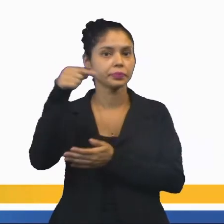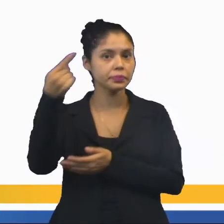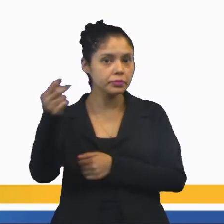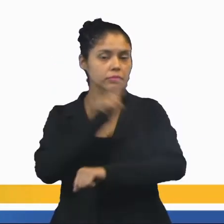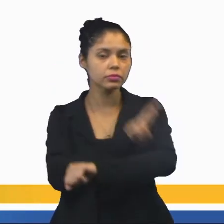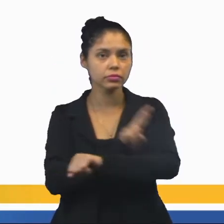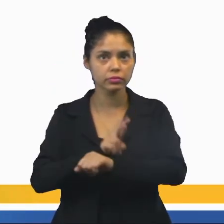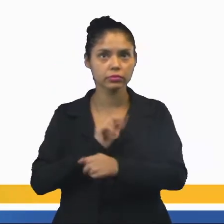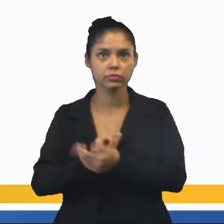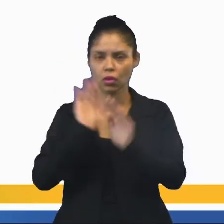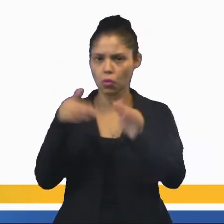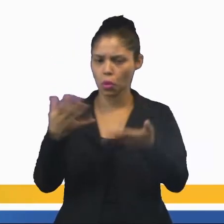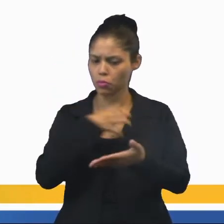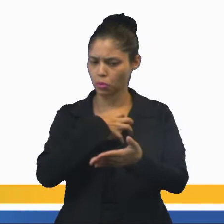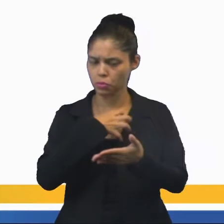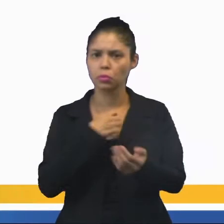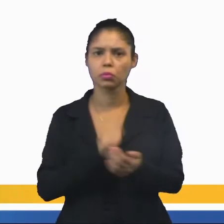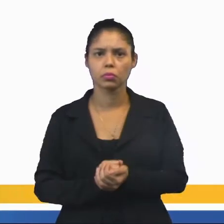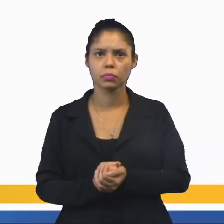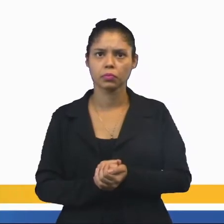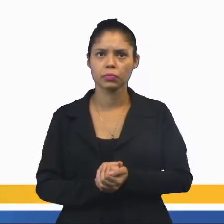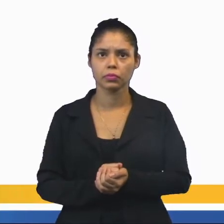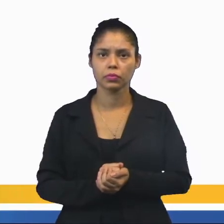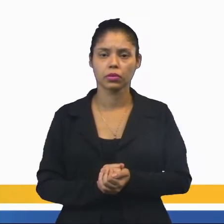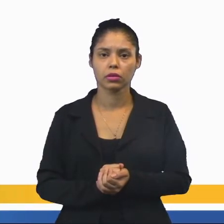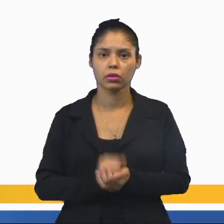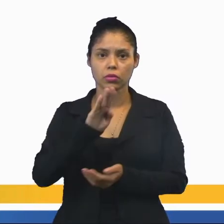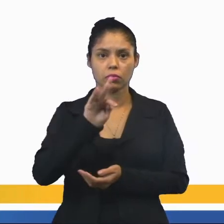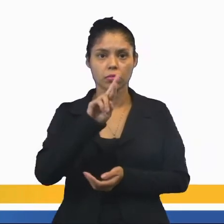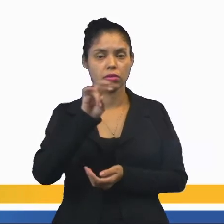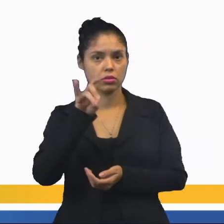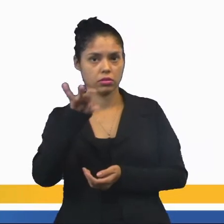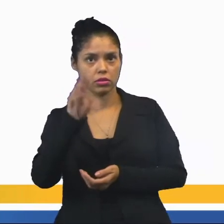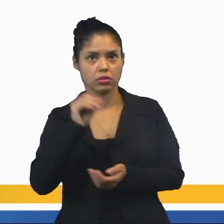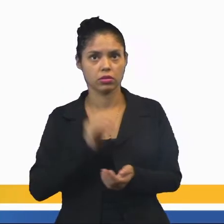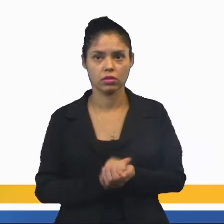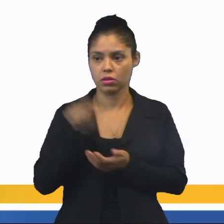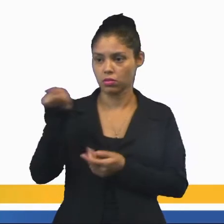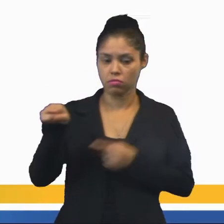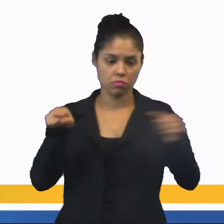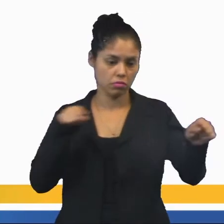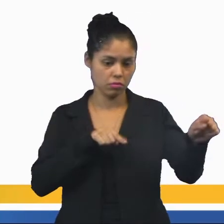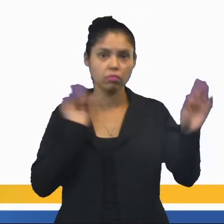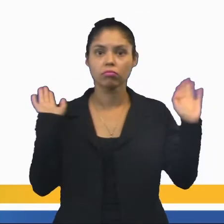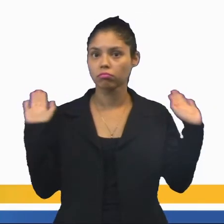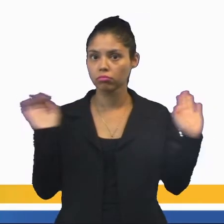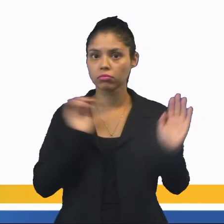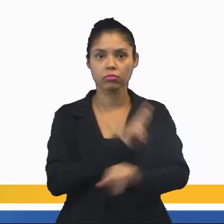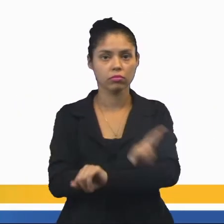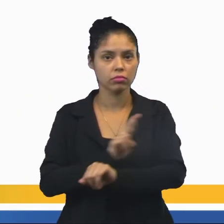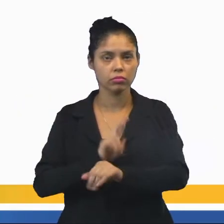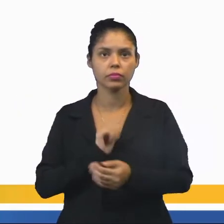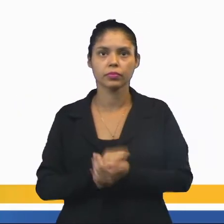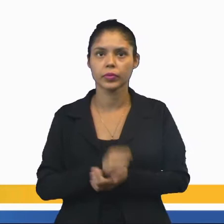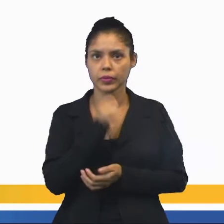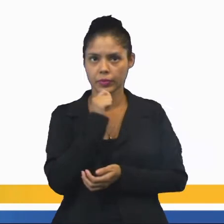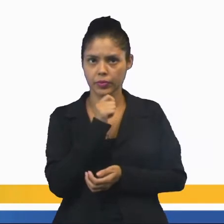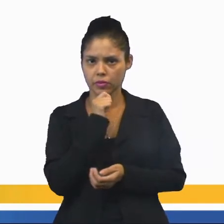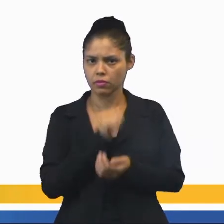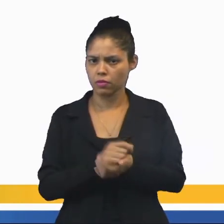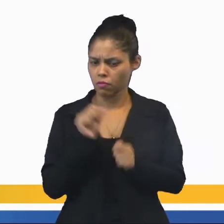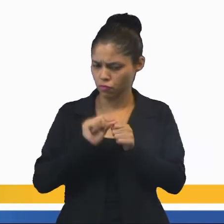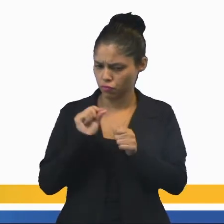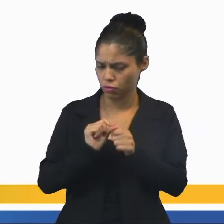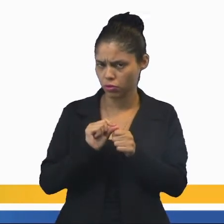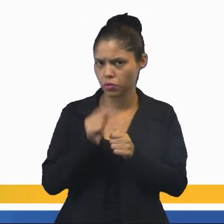religião. Qual é o sentido do batismo? Nessa, nessa e nessa religião. Todo batismo é feito com água